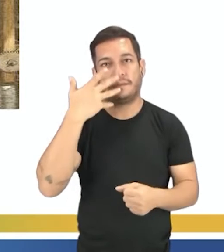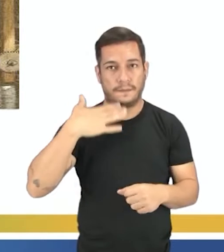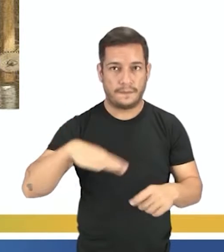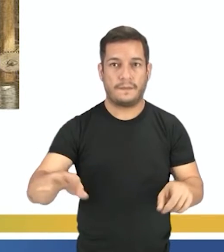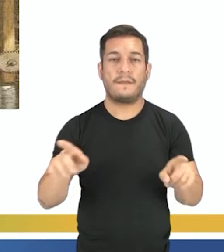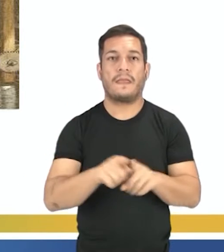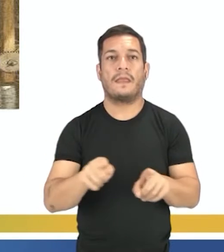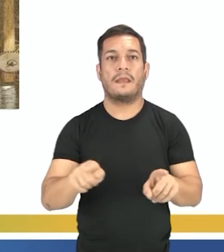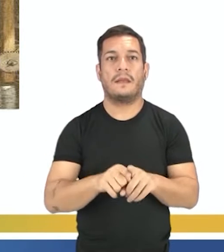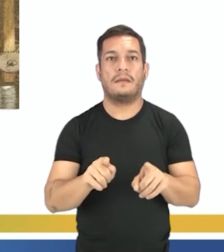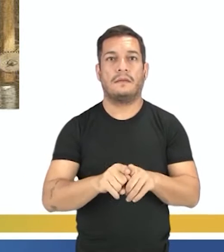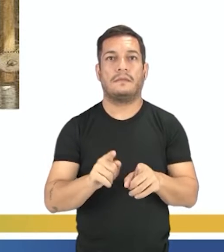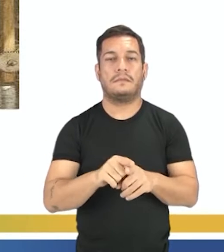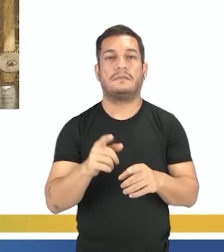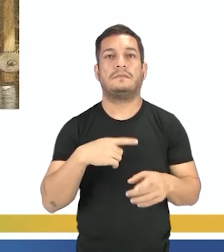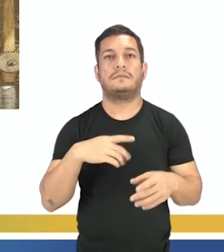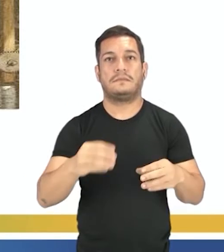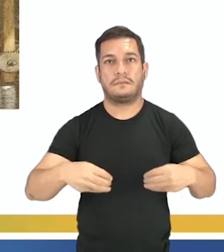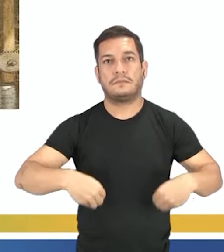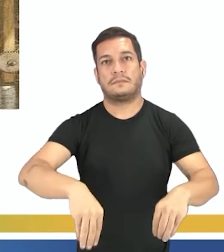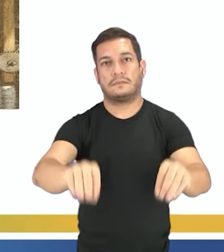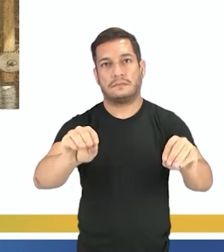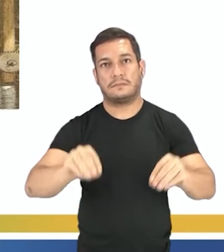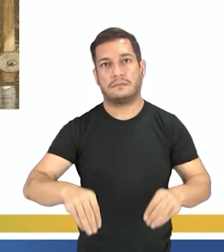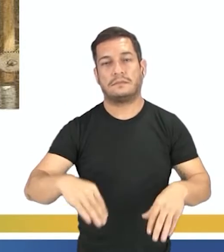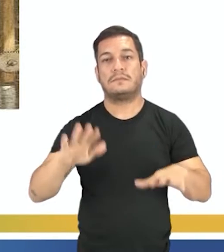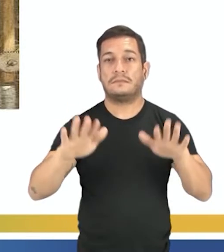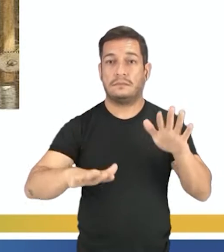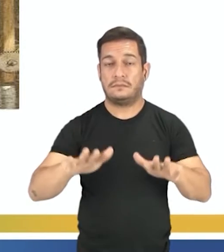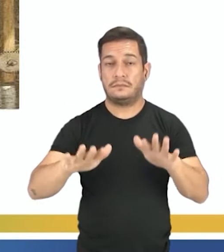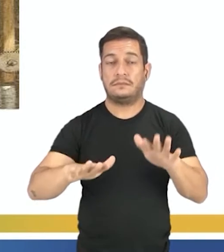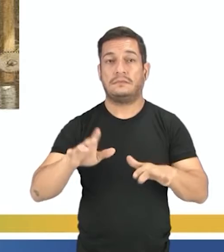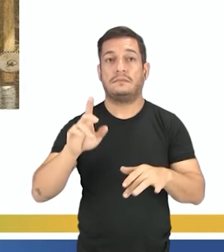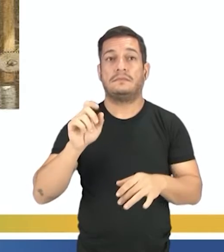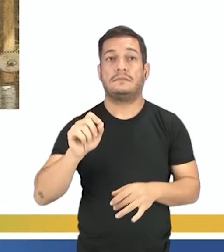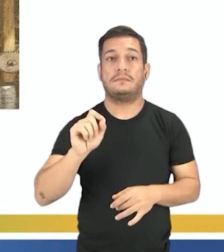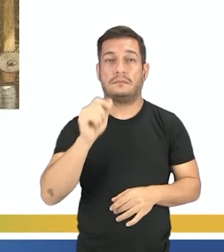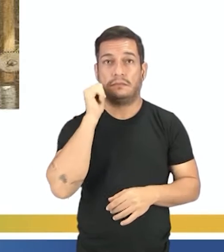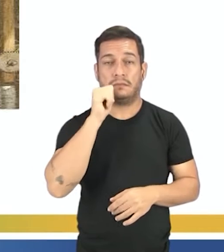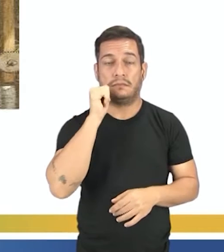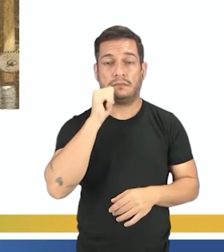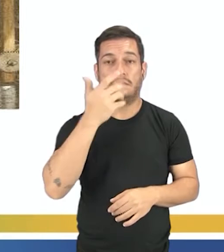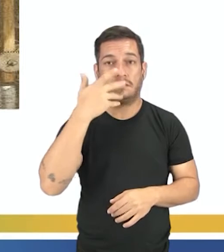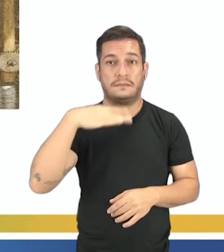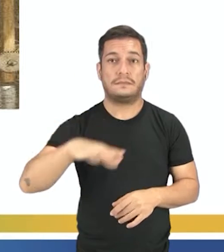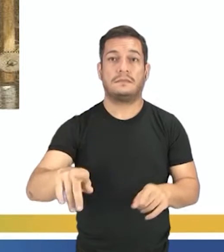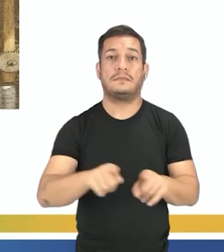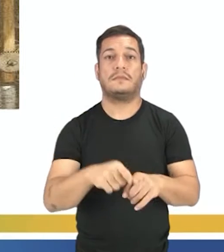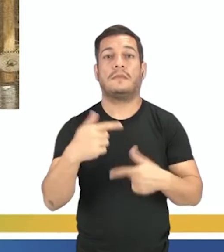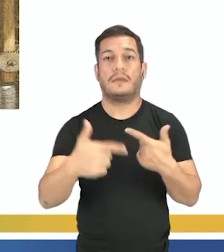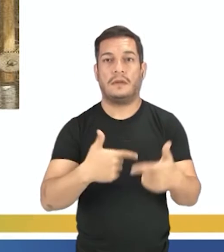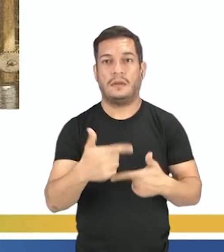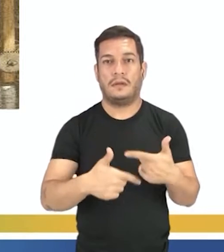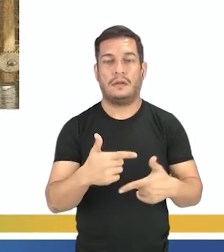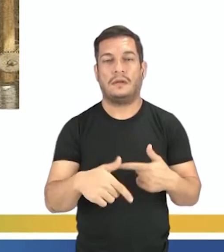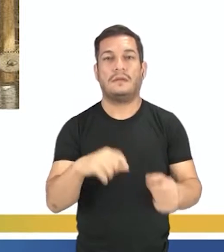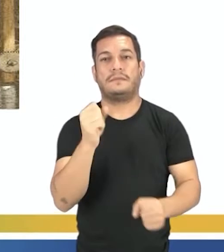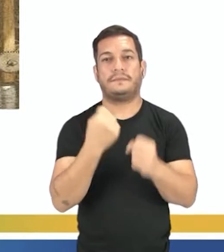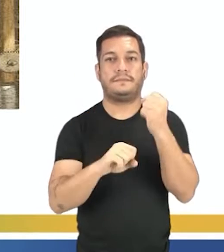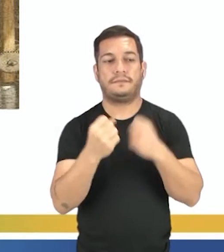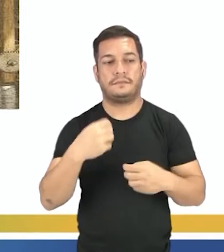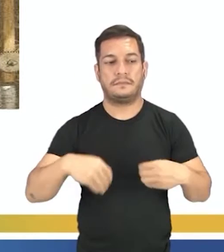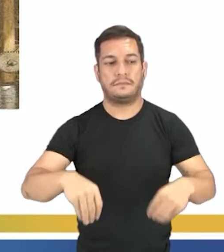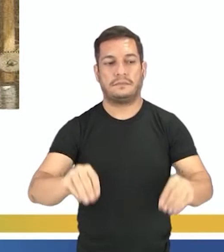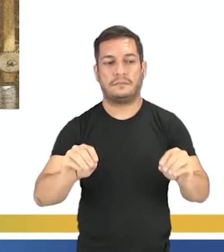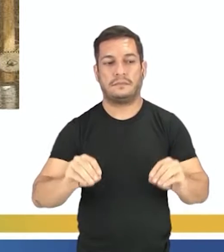trabalhando em uma fábrica de tecido. Geralmente, as mulheres e crianças que trabalhavam nessas fábricas de